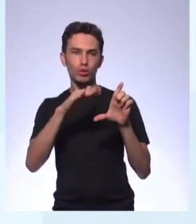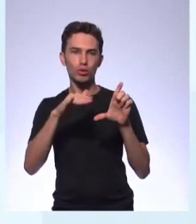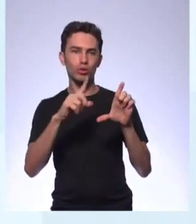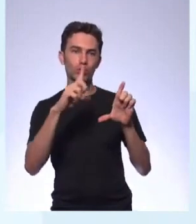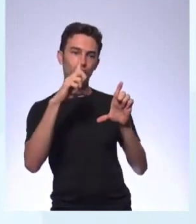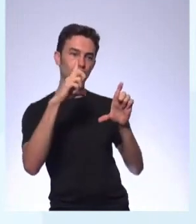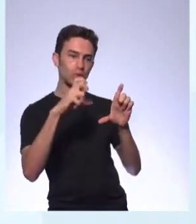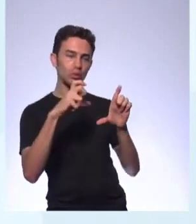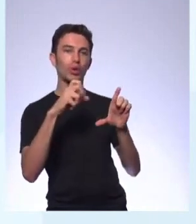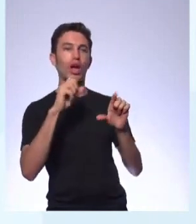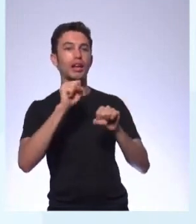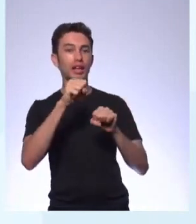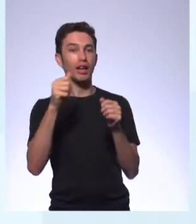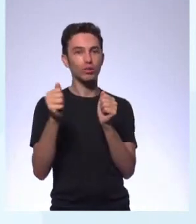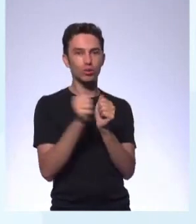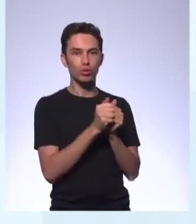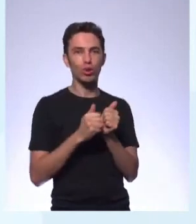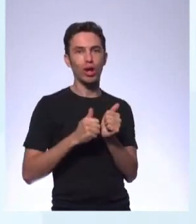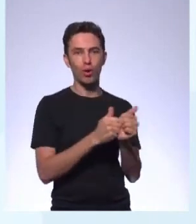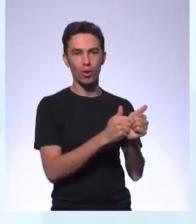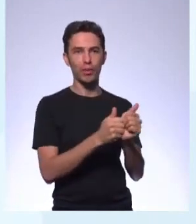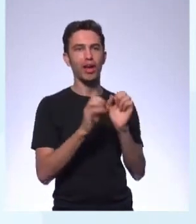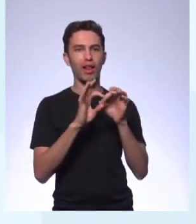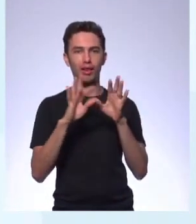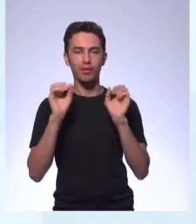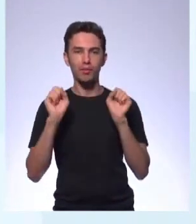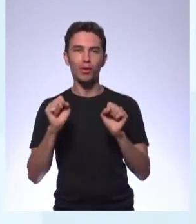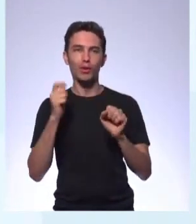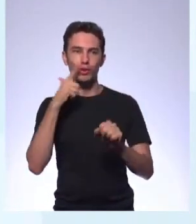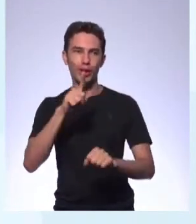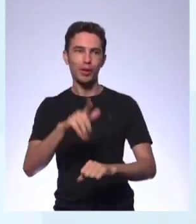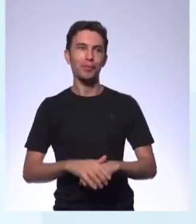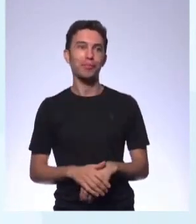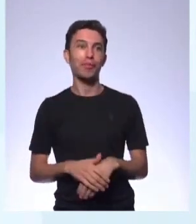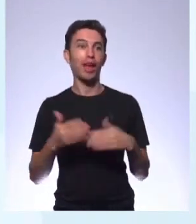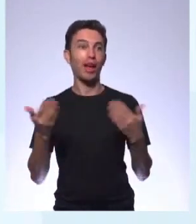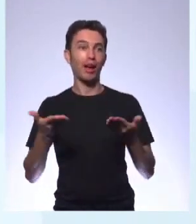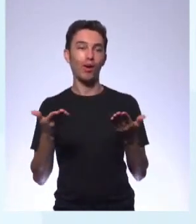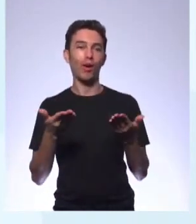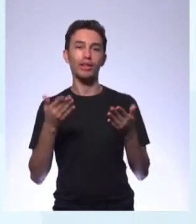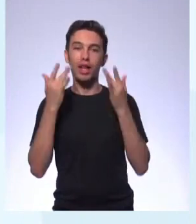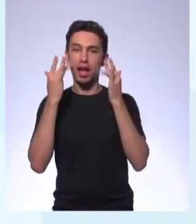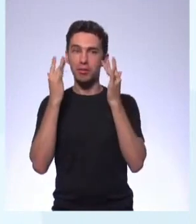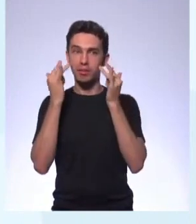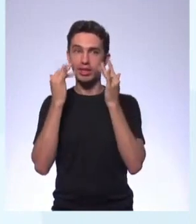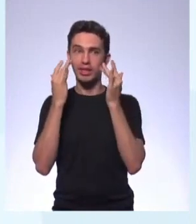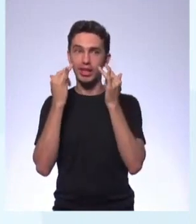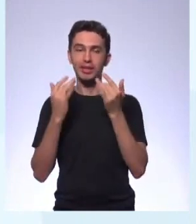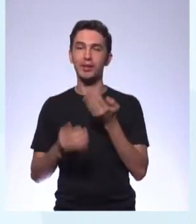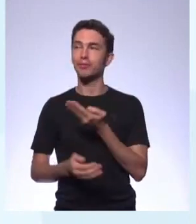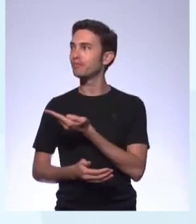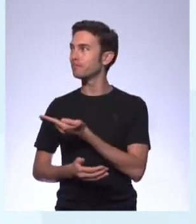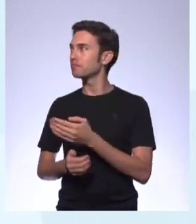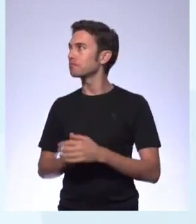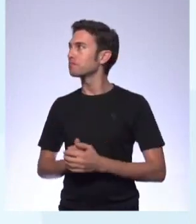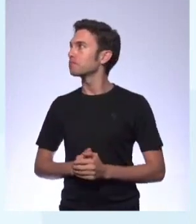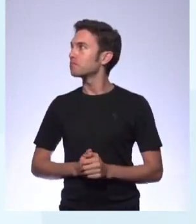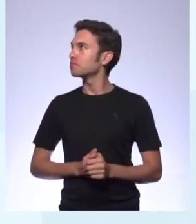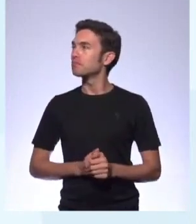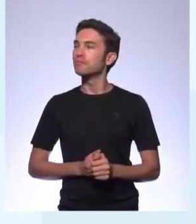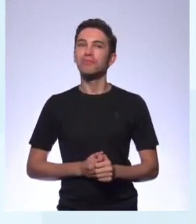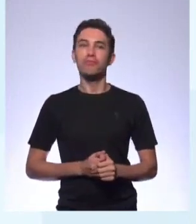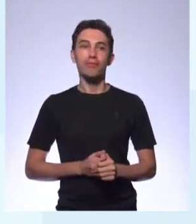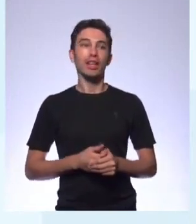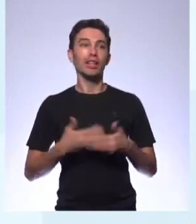e acompanhe com a gente. Certo? E a apresentação, agora sim, demos conta de todos os